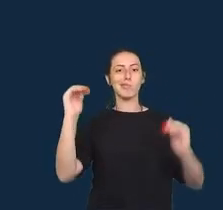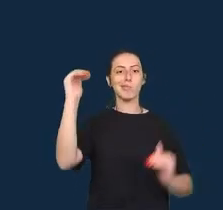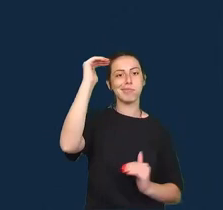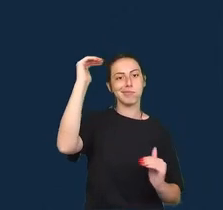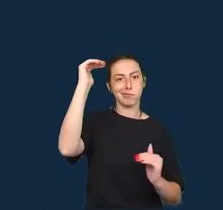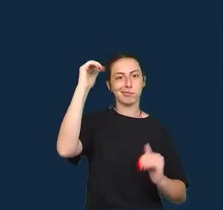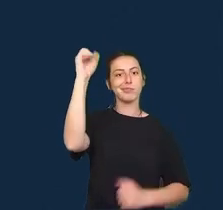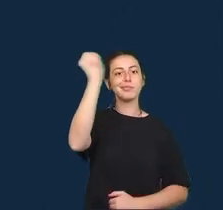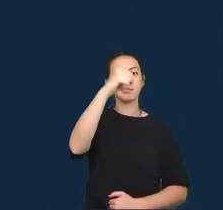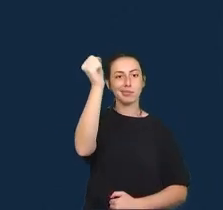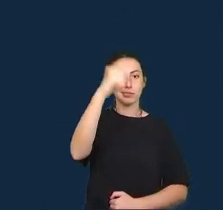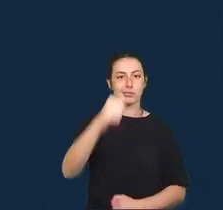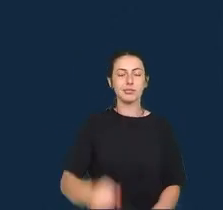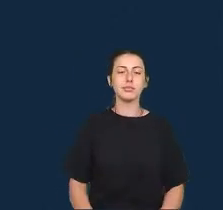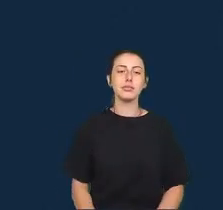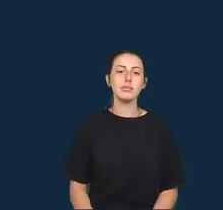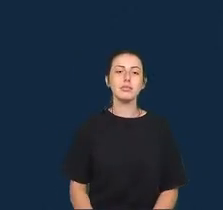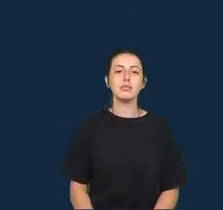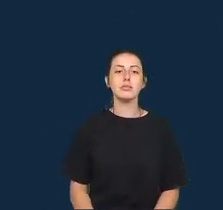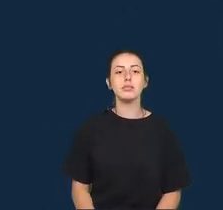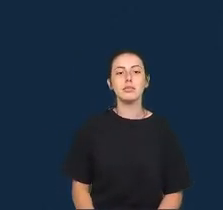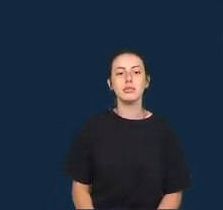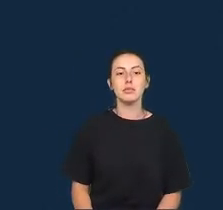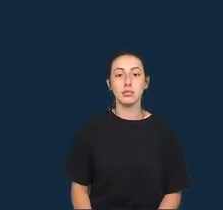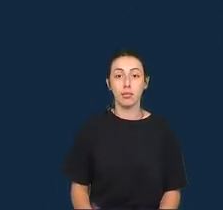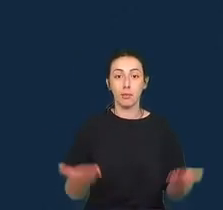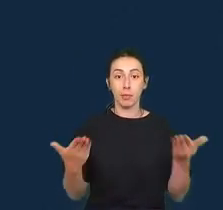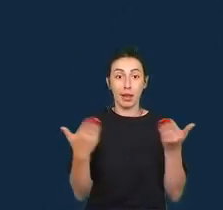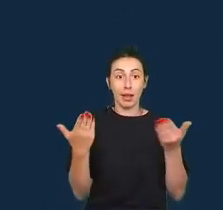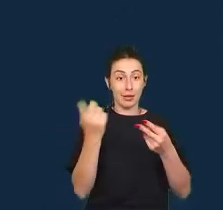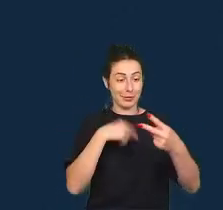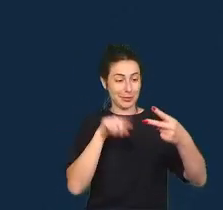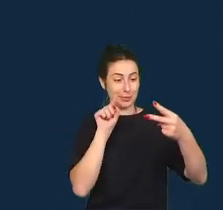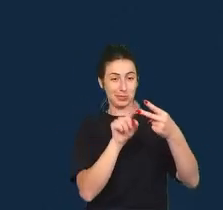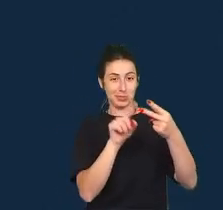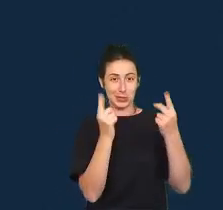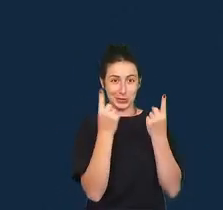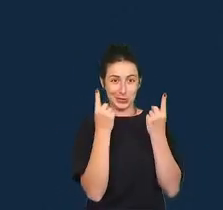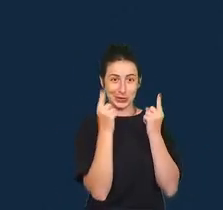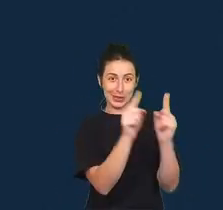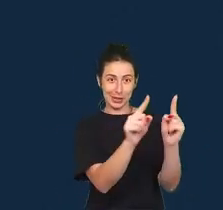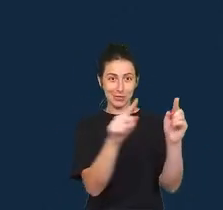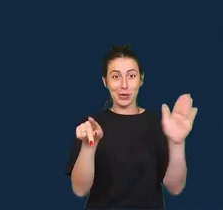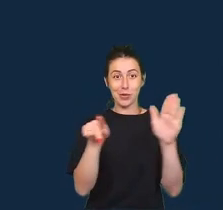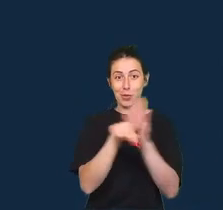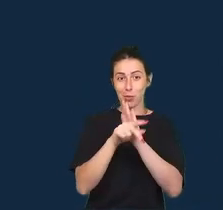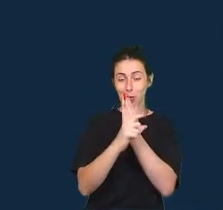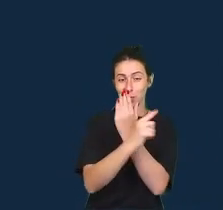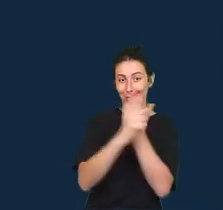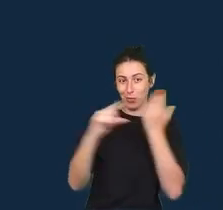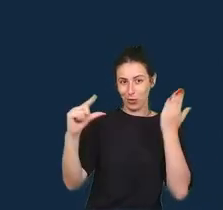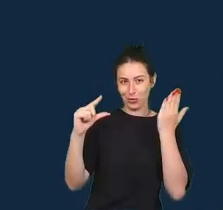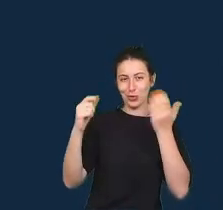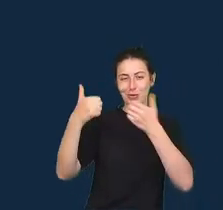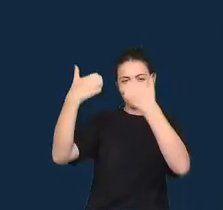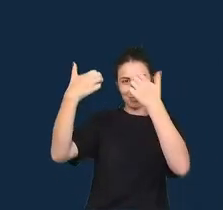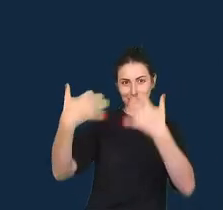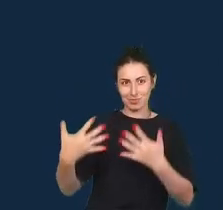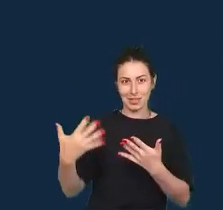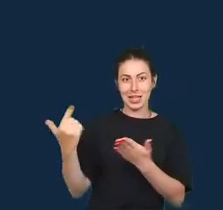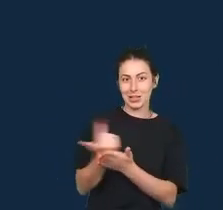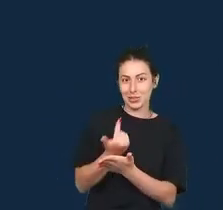Então, indo adiante, o segundo desafio que os autores desse livro levantam tem a ver com